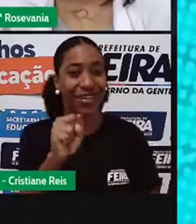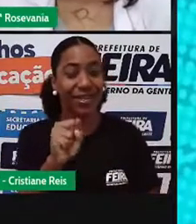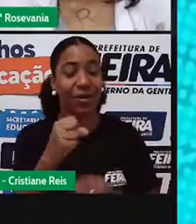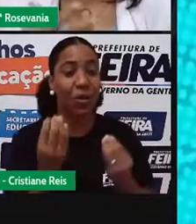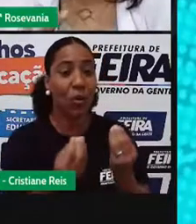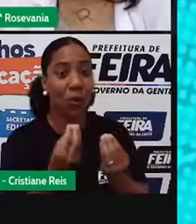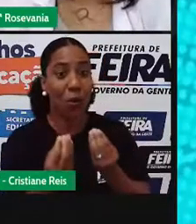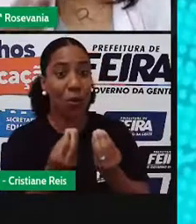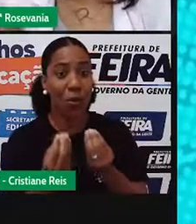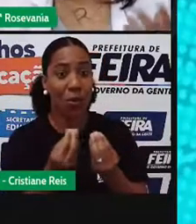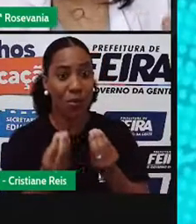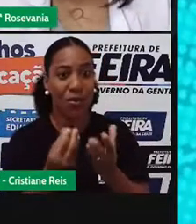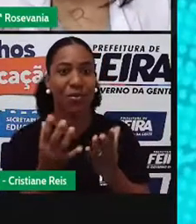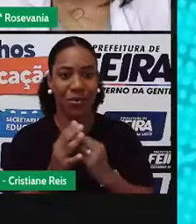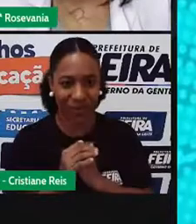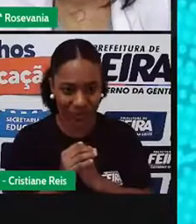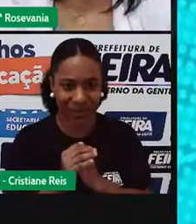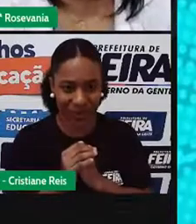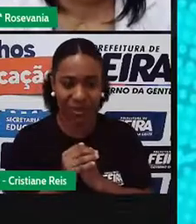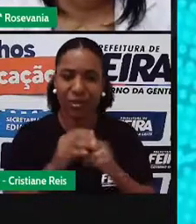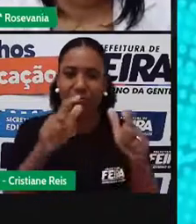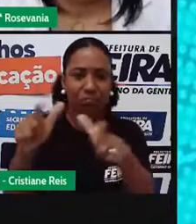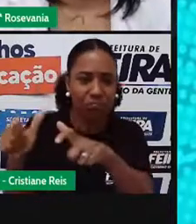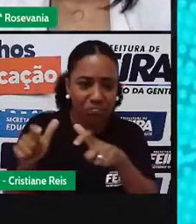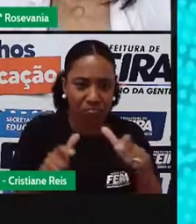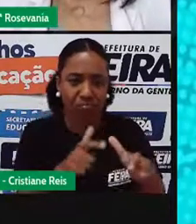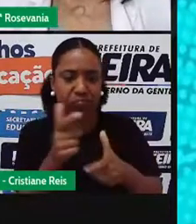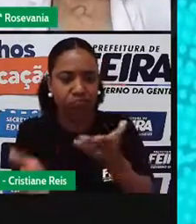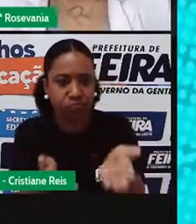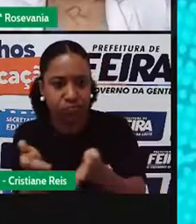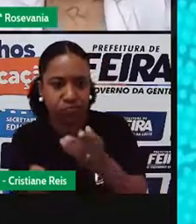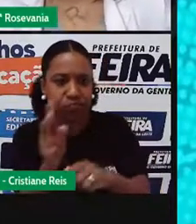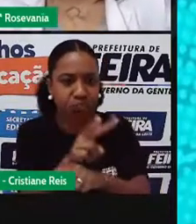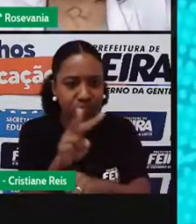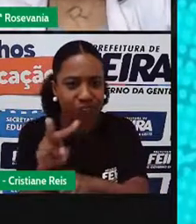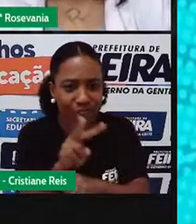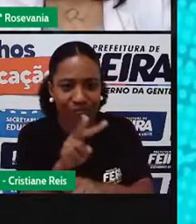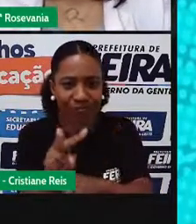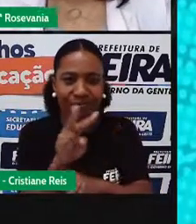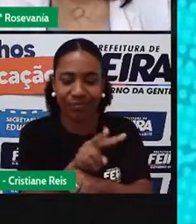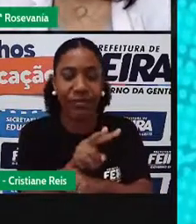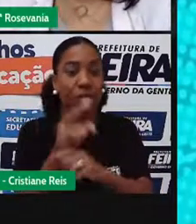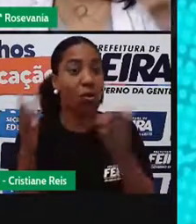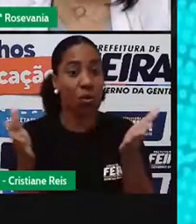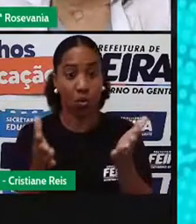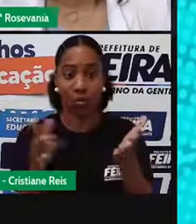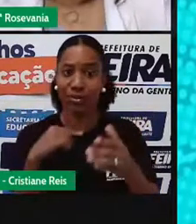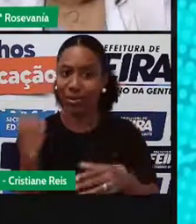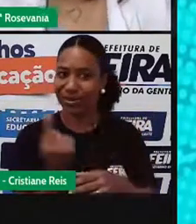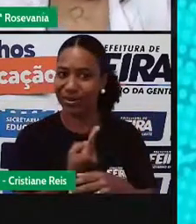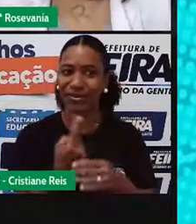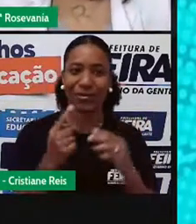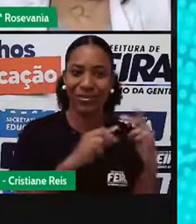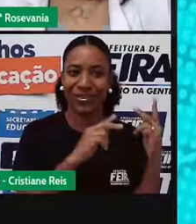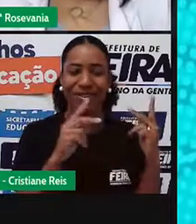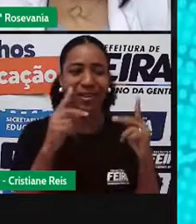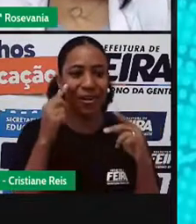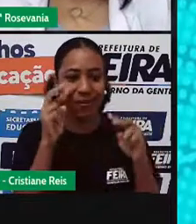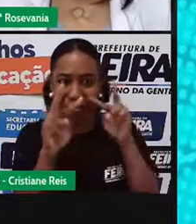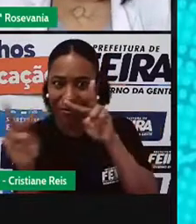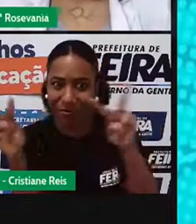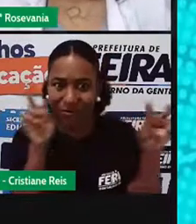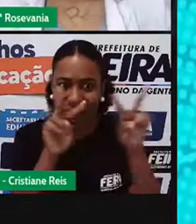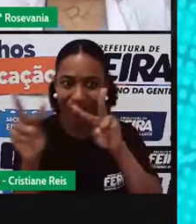que estão, se elas estão sendo conservadas ou não. Mas, de qualquer forma, hoje nós vamos fazer um passeio pelos